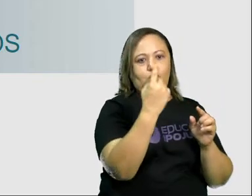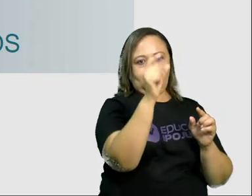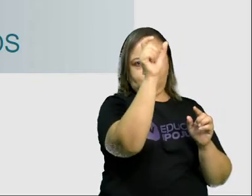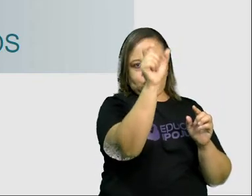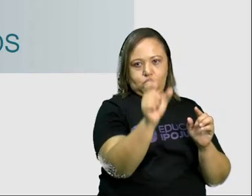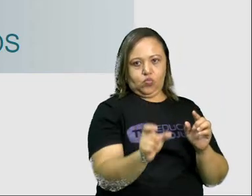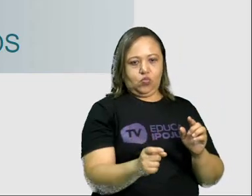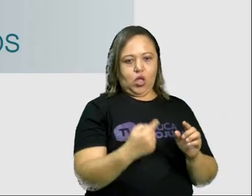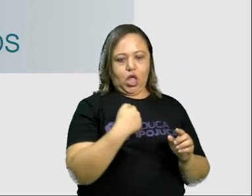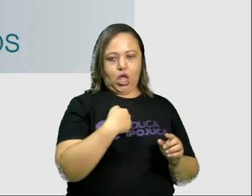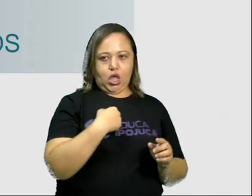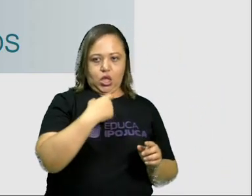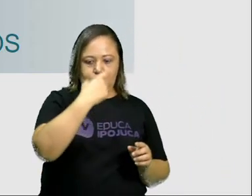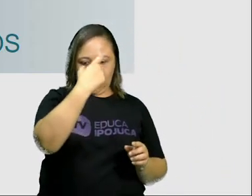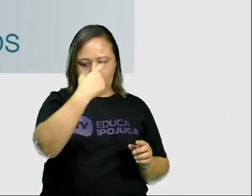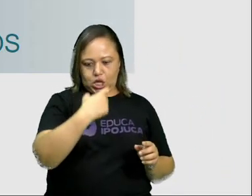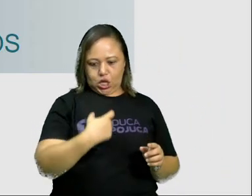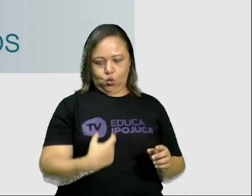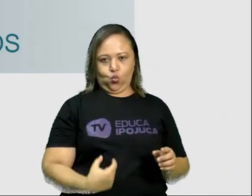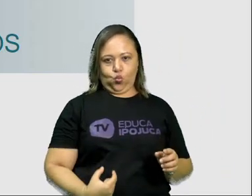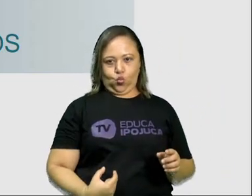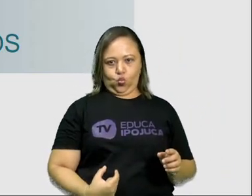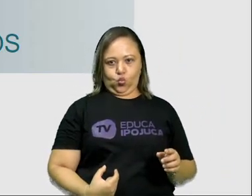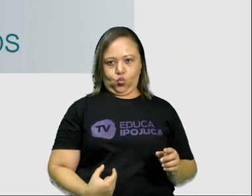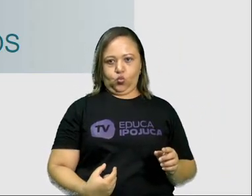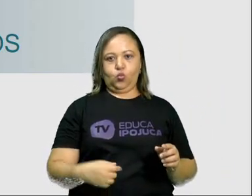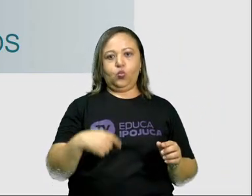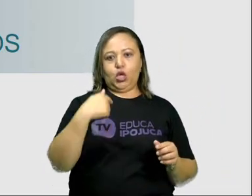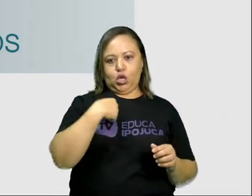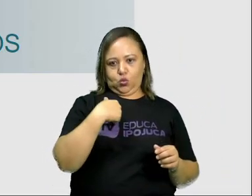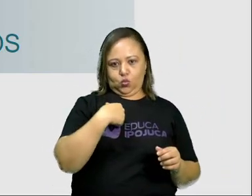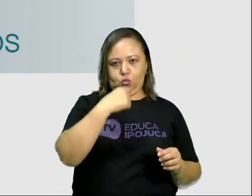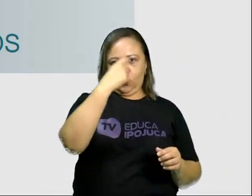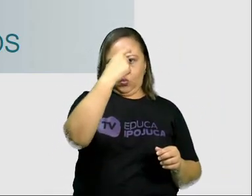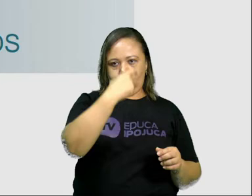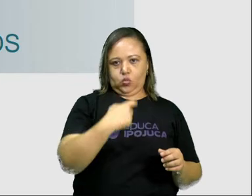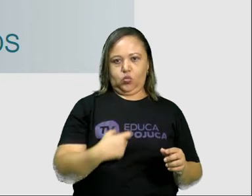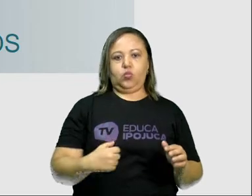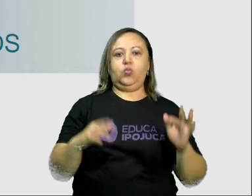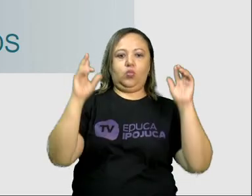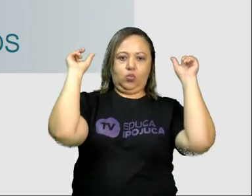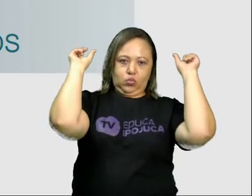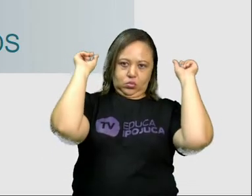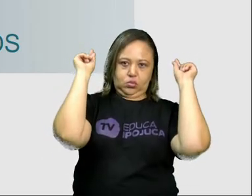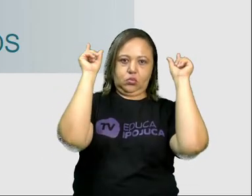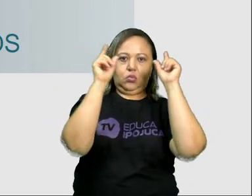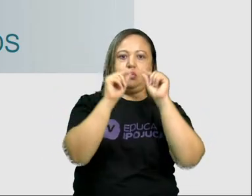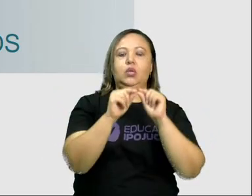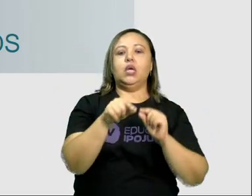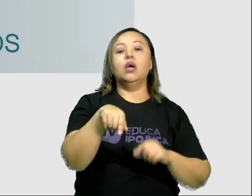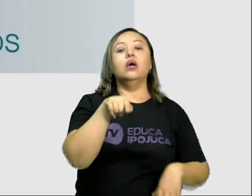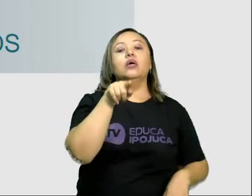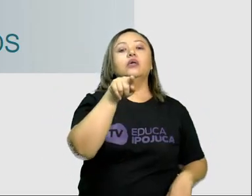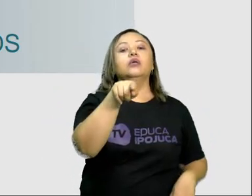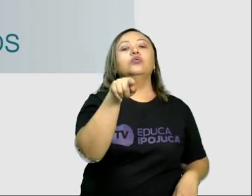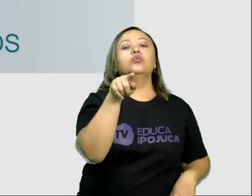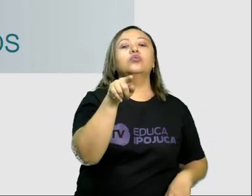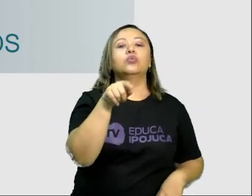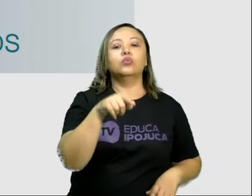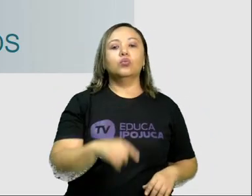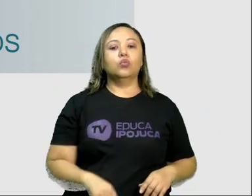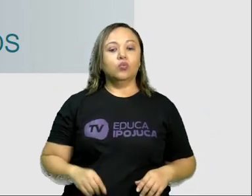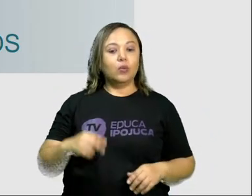Eu sou ateniense. Eu sou. Não é? Tu andas